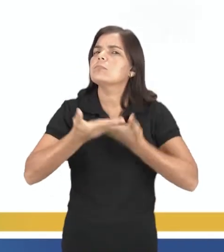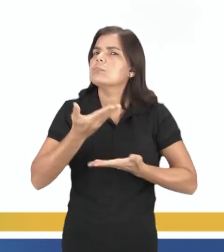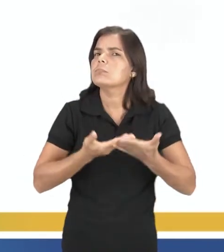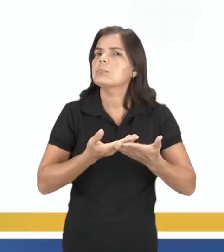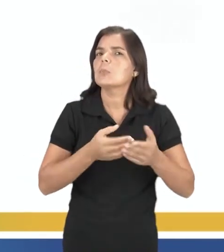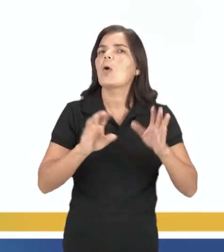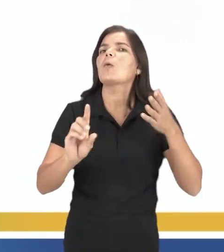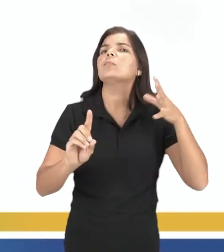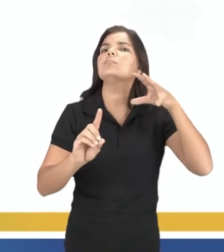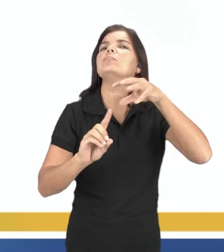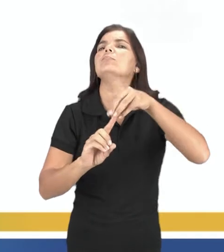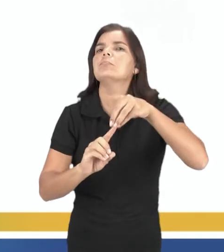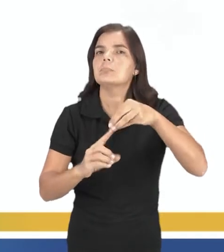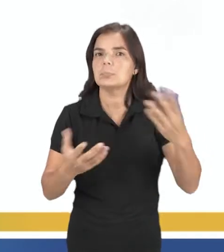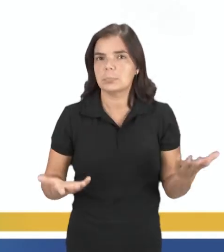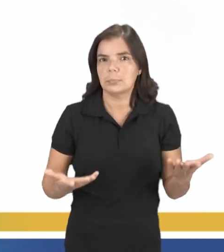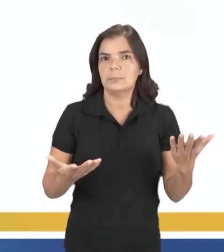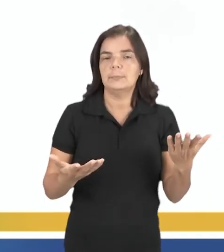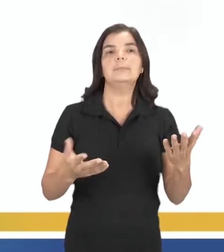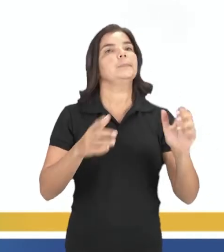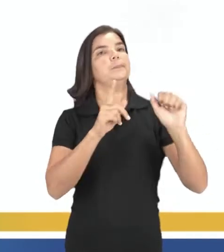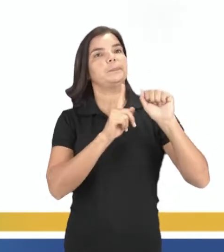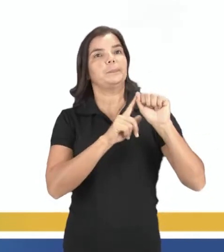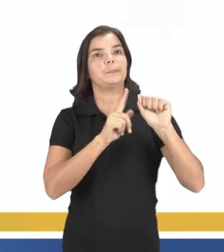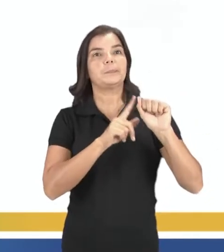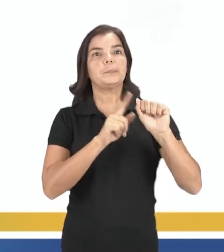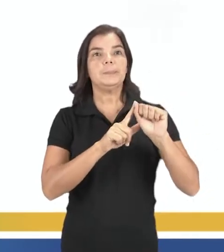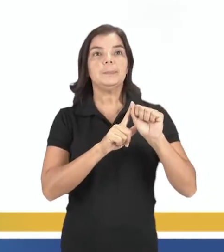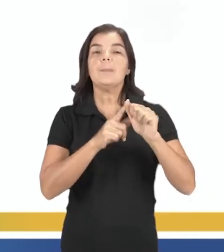intenção, gente? Vamos ver aqui nas opções.